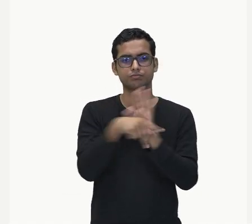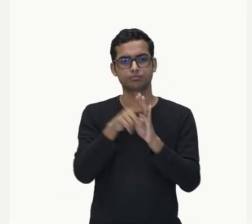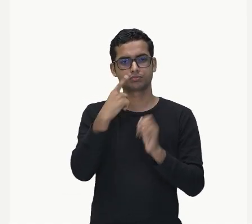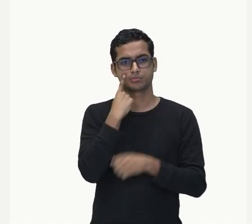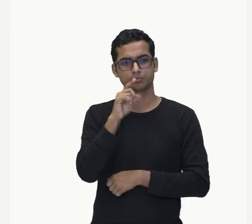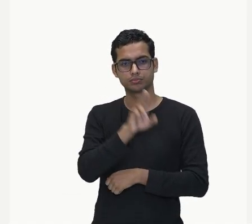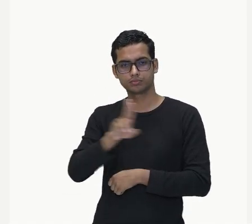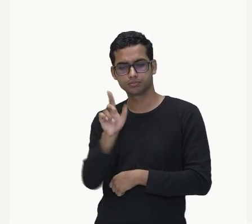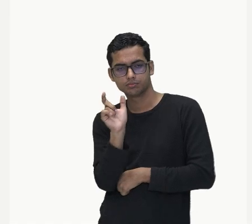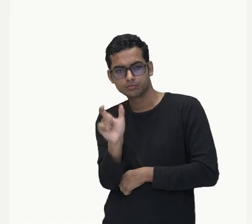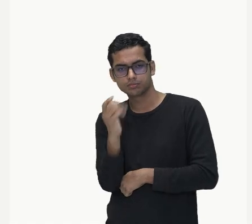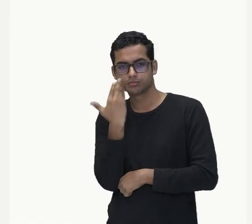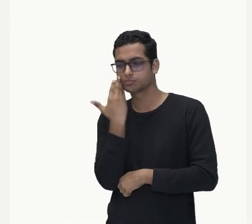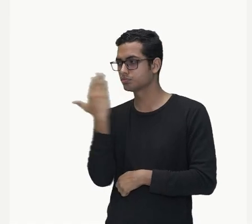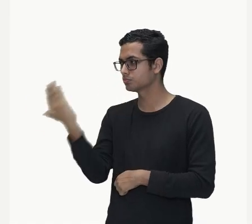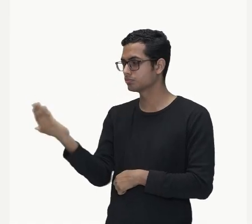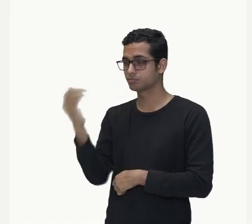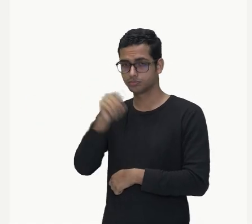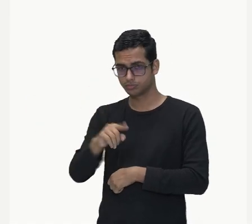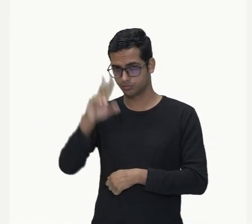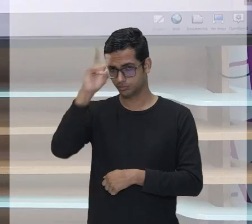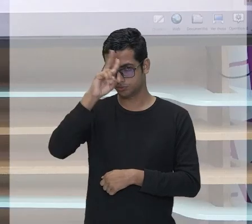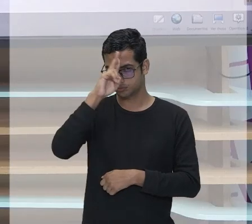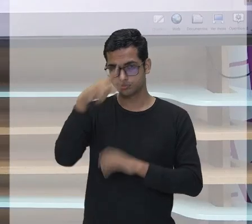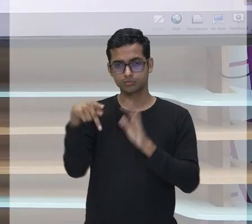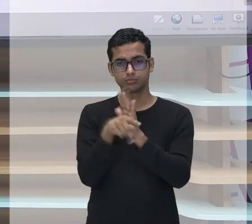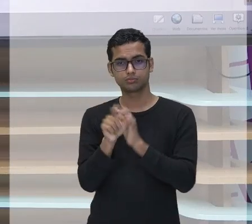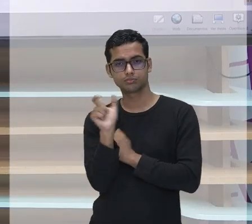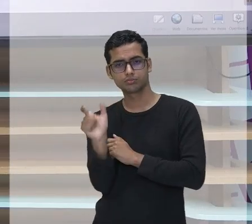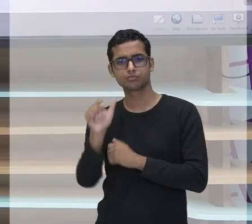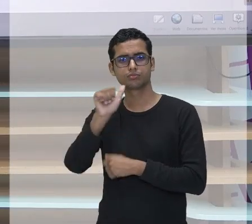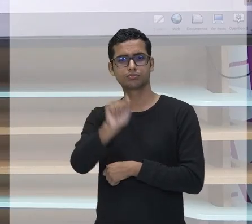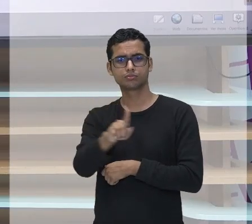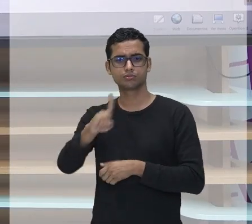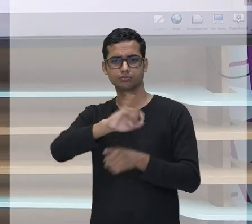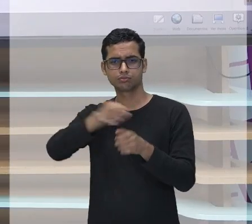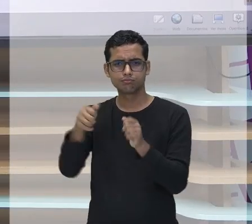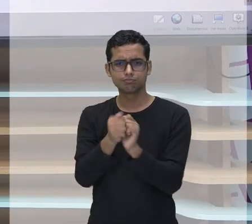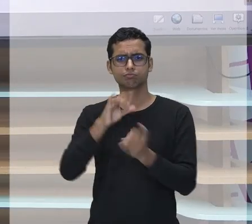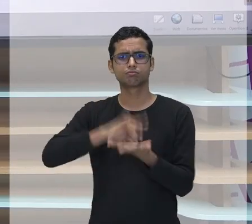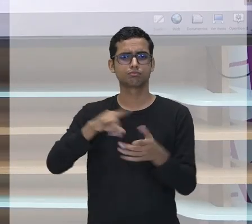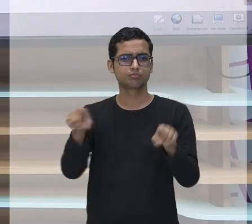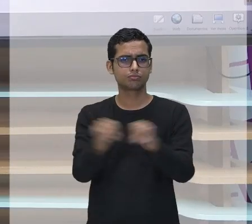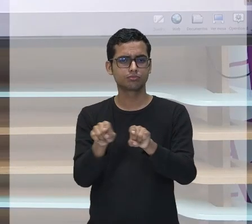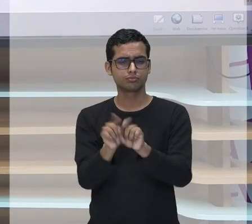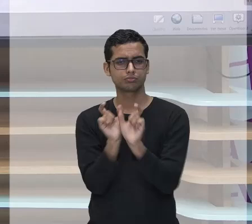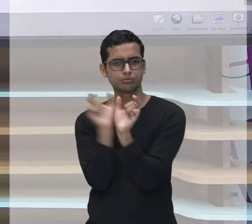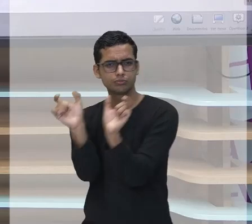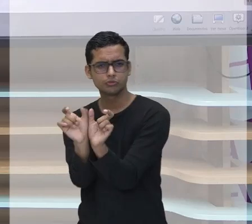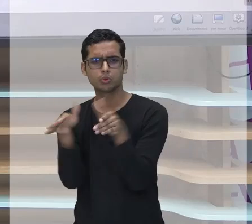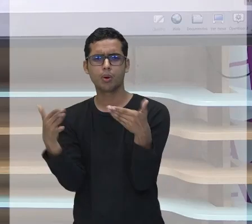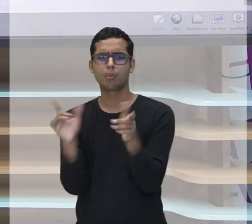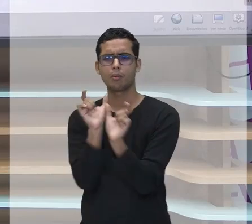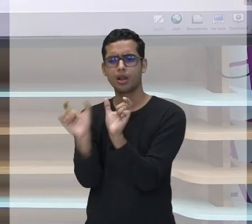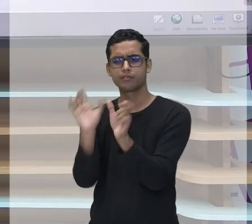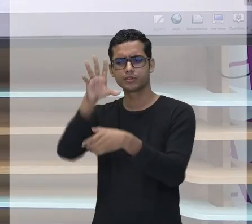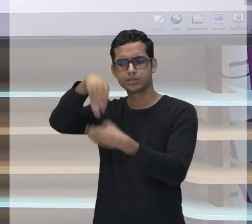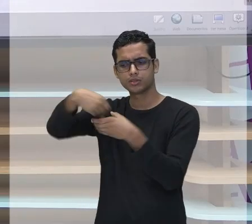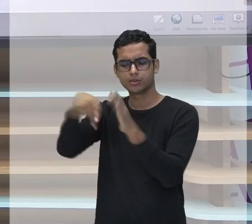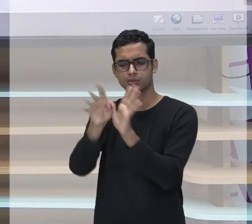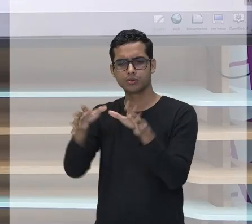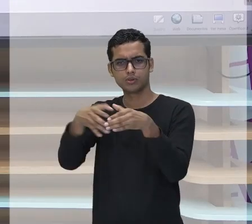adjunto adnominal, eu só quero que vocês lembrem. Quais são as palavras que fazem parte dos adjuntos adnominais?